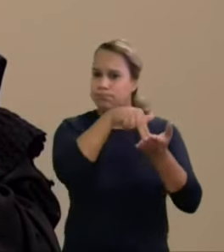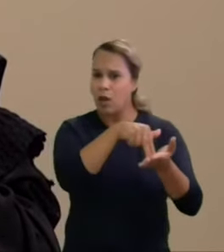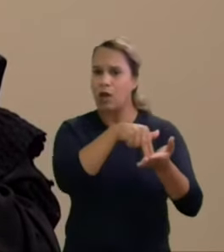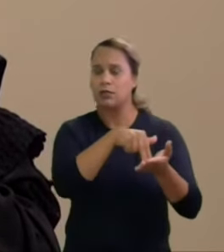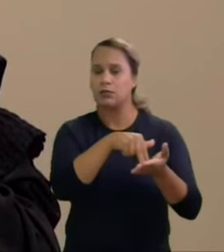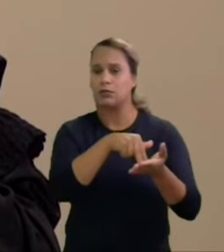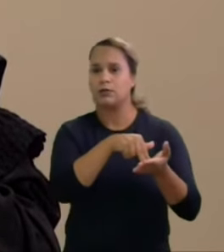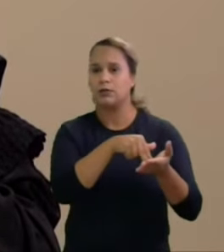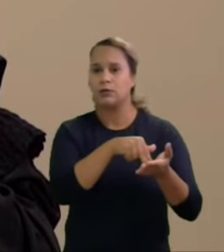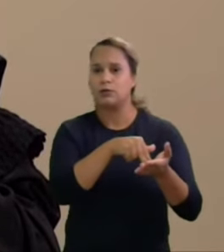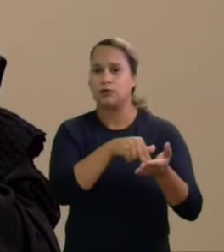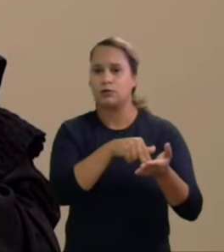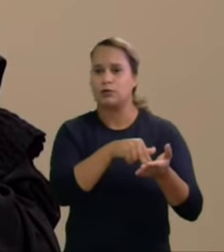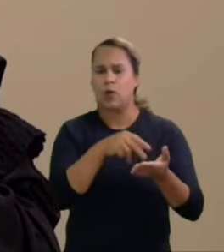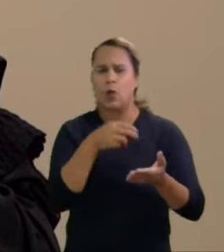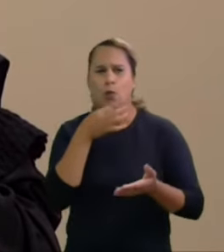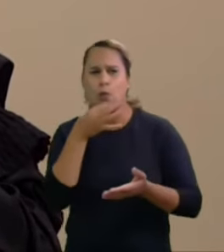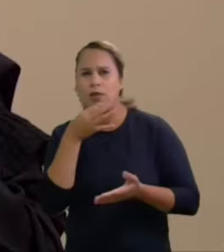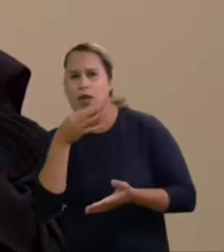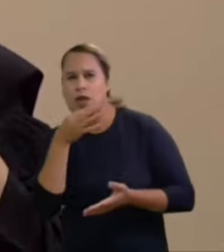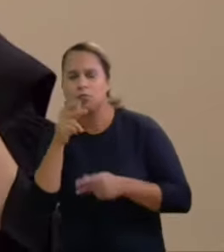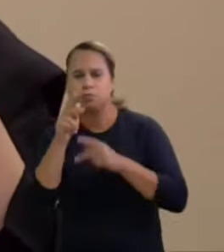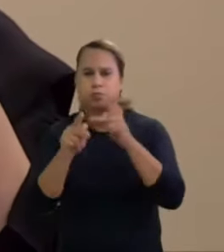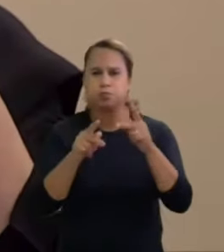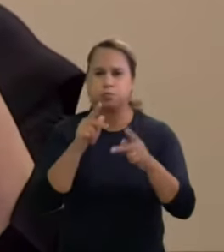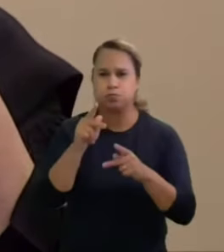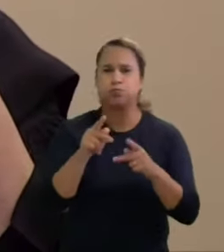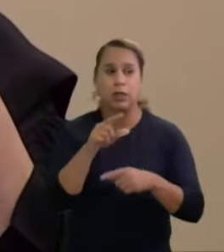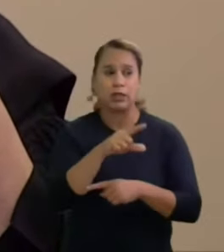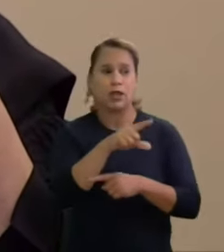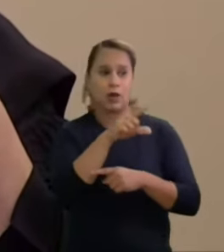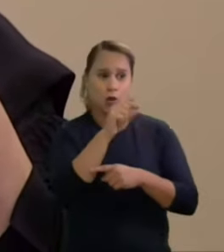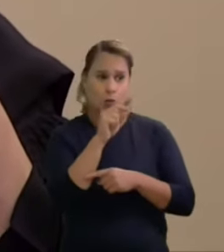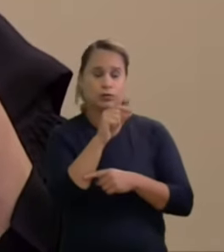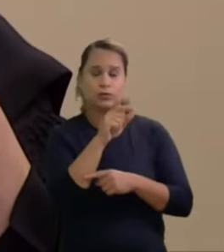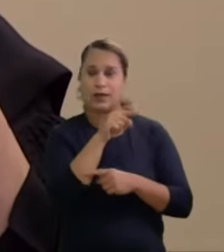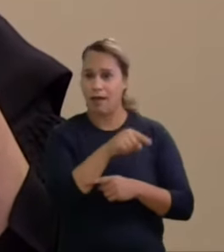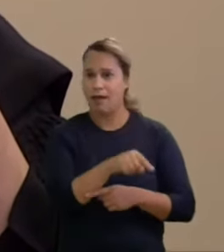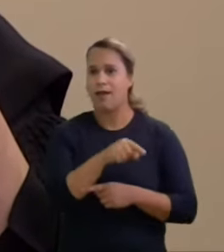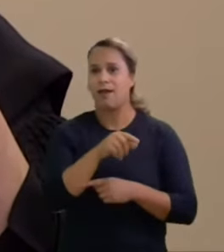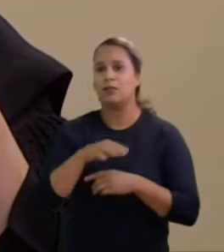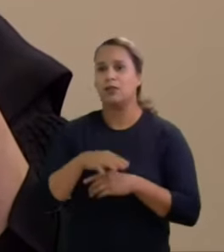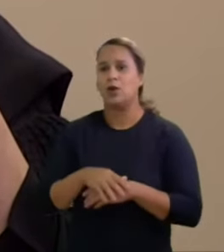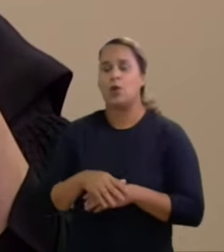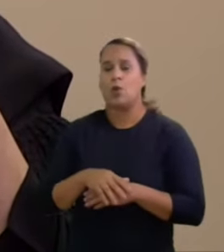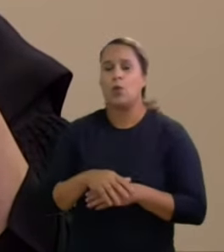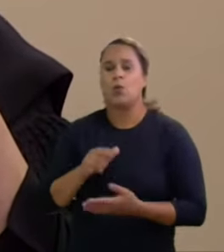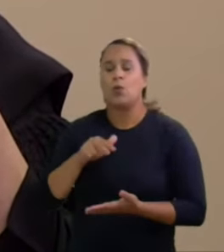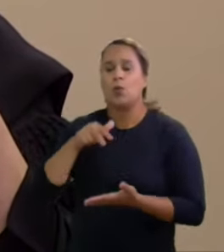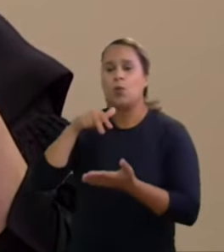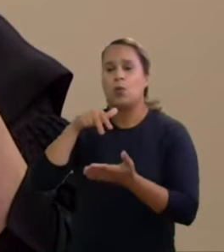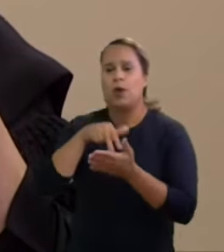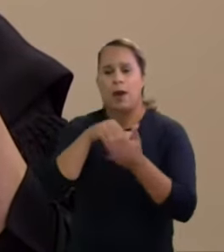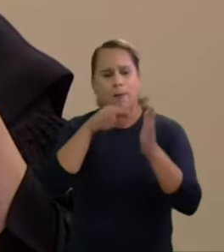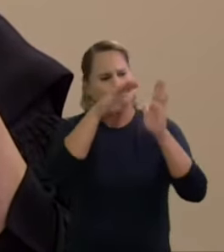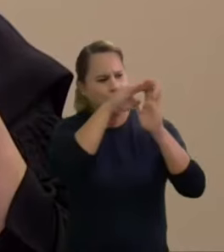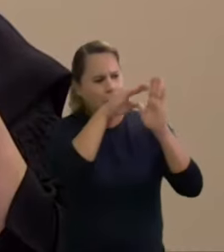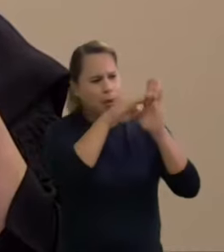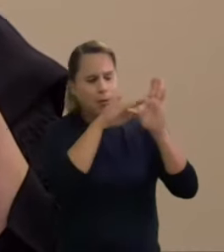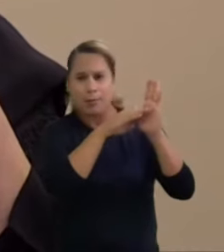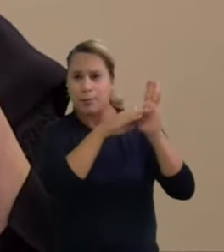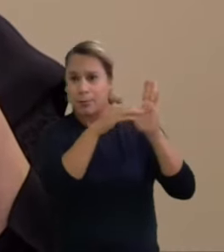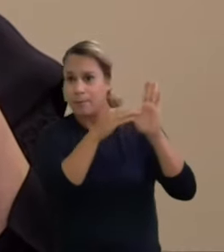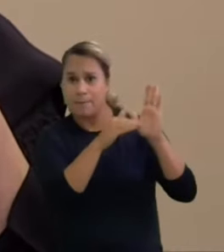tendo o data folha divulgado ocupar o primeiro lugar numa lista das 12 autoridades mais confiáveis da nação